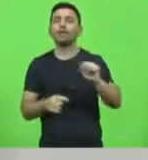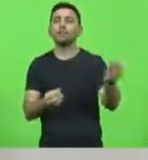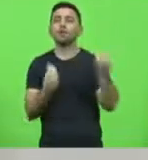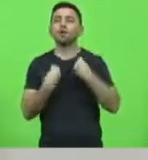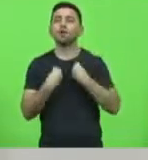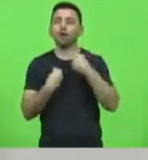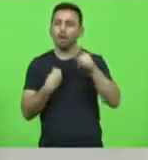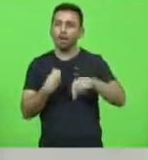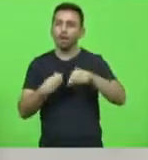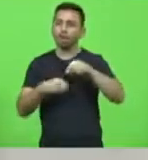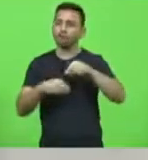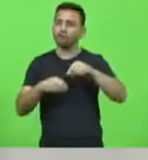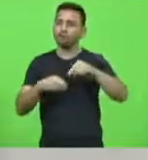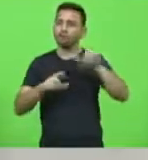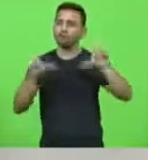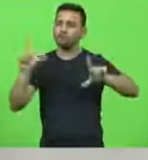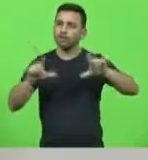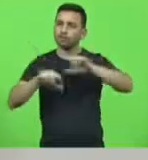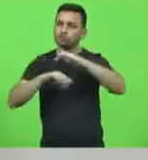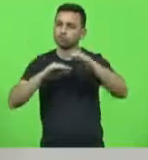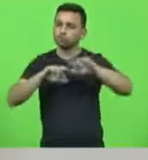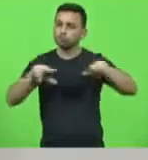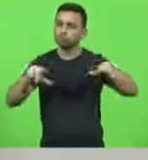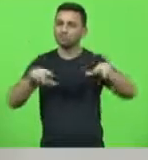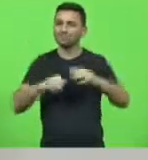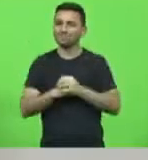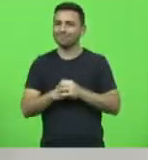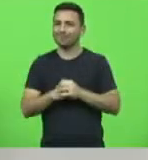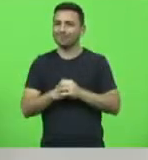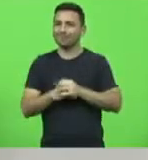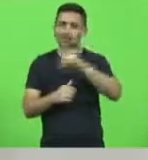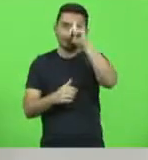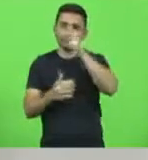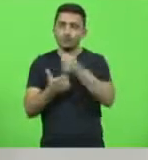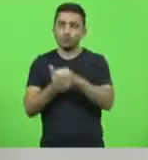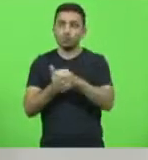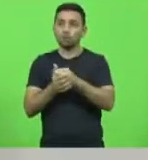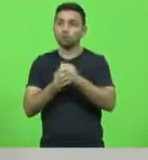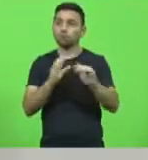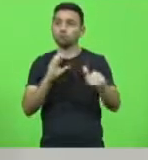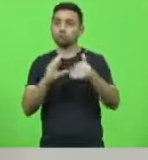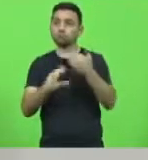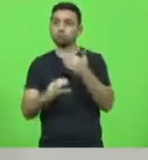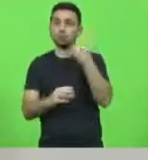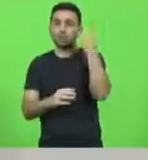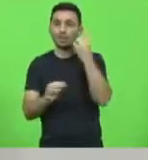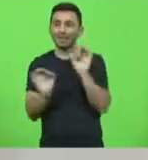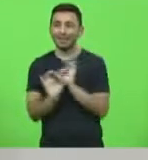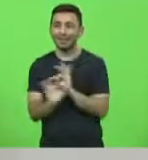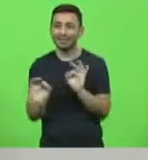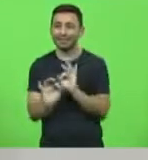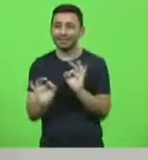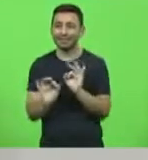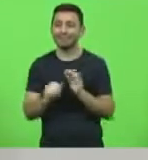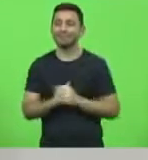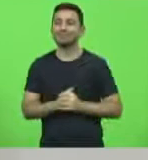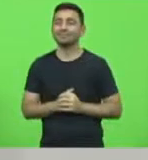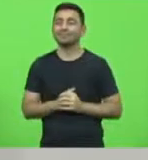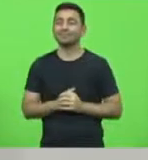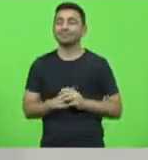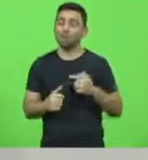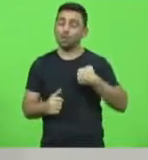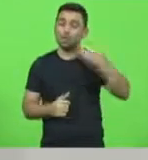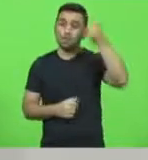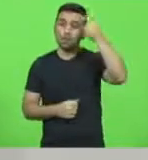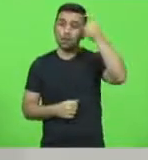pois o processo tramita em sigilo e a decisão não foi encaminhada aos deputados dessa Casa. Por isso, penso que